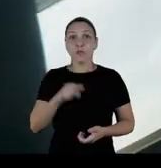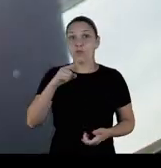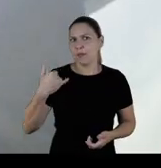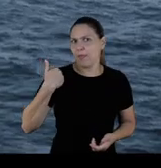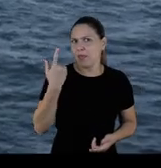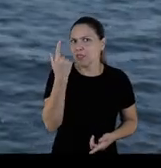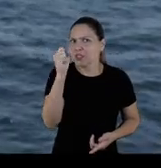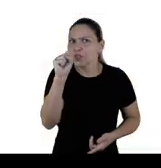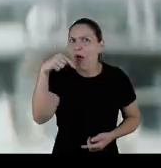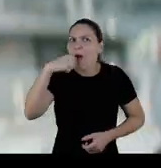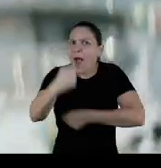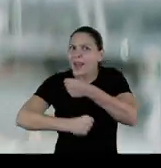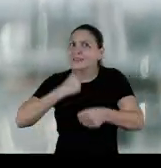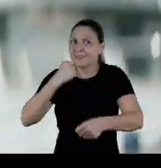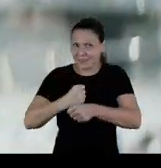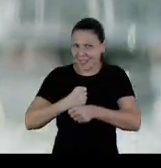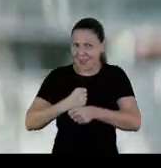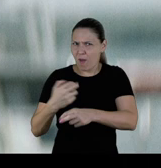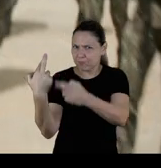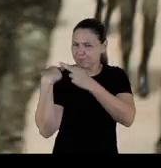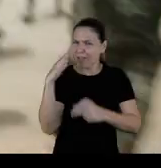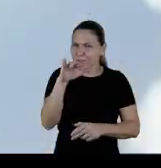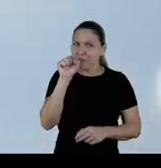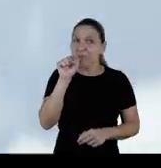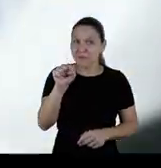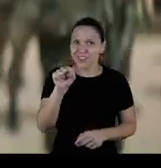Você aí que completa 18 anos neste ano, o dever te chama.